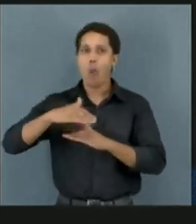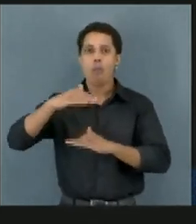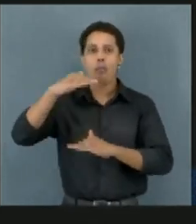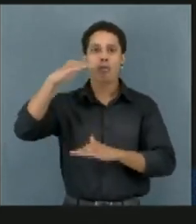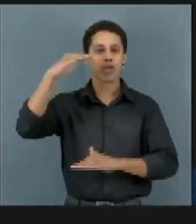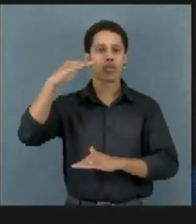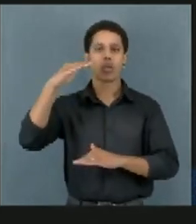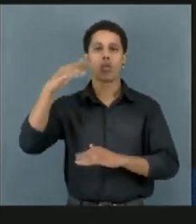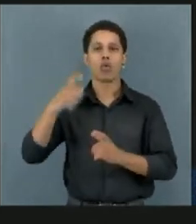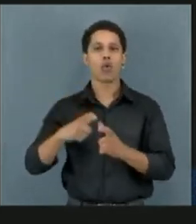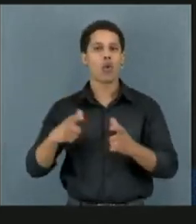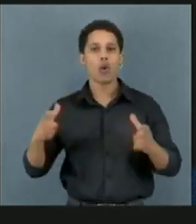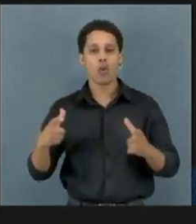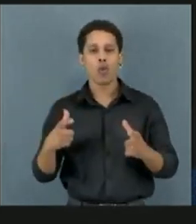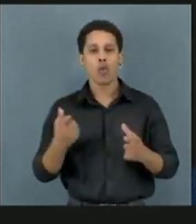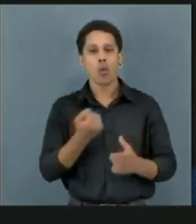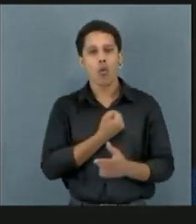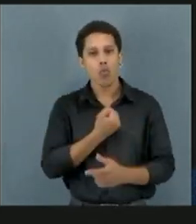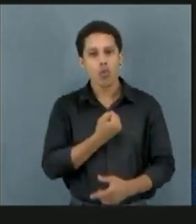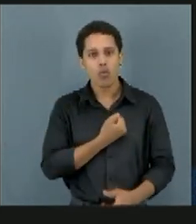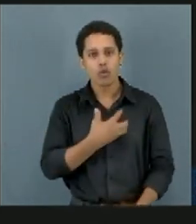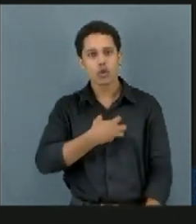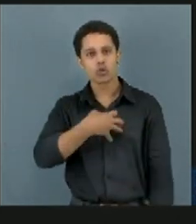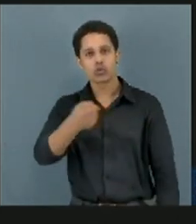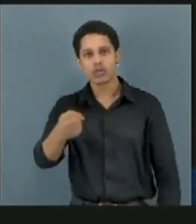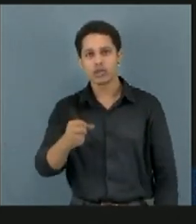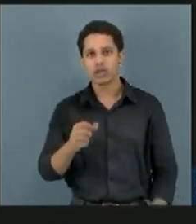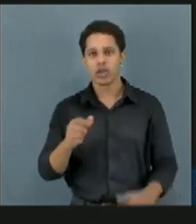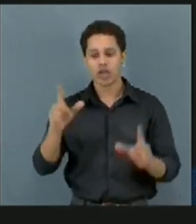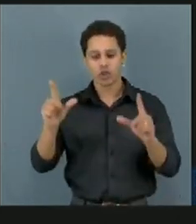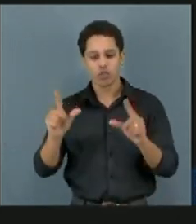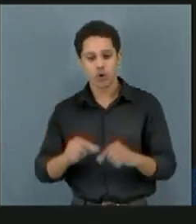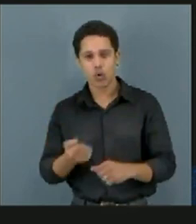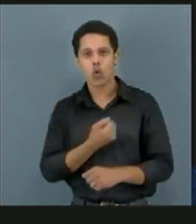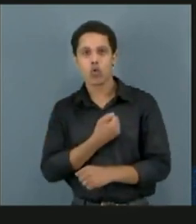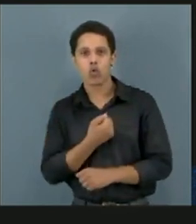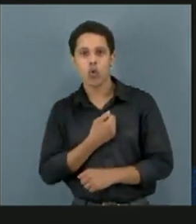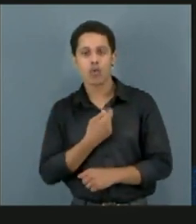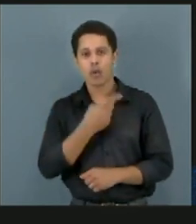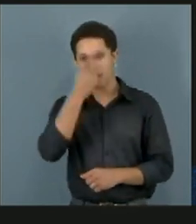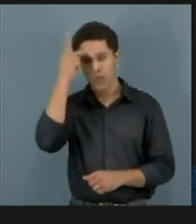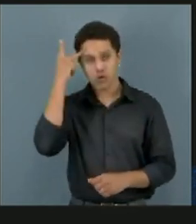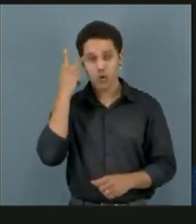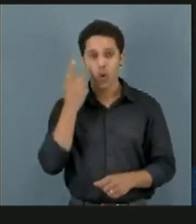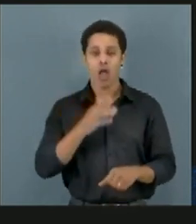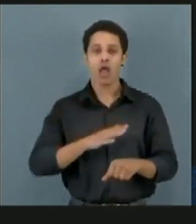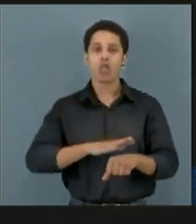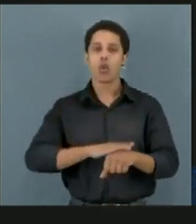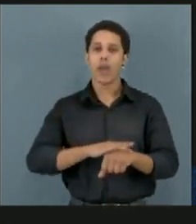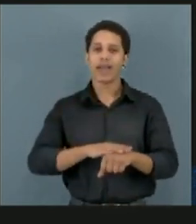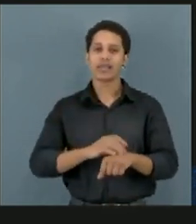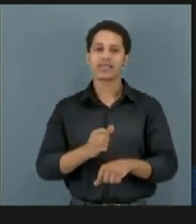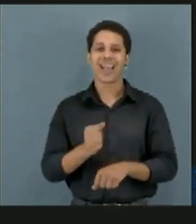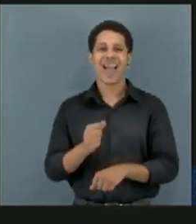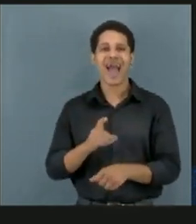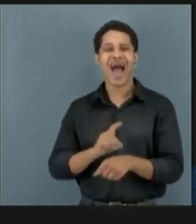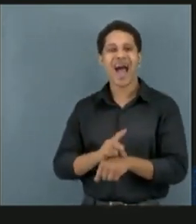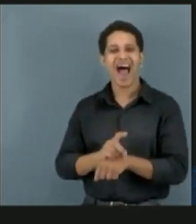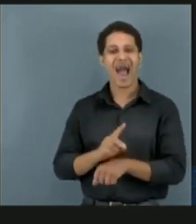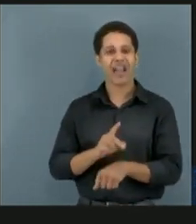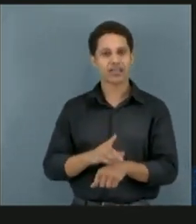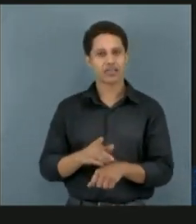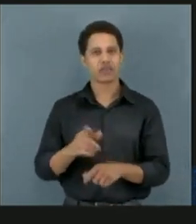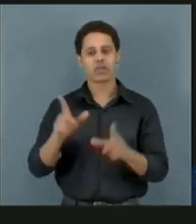Ao contrário, diminuímos o número de pessoas doentes por AIDS, diminuímos o número de mortes de pessoas com doenças cardíacas,